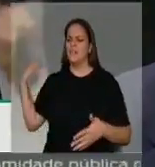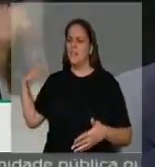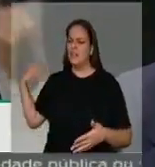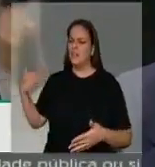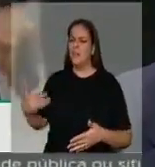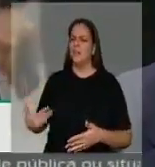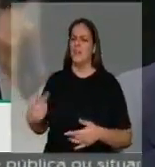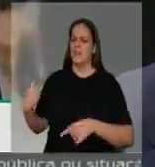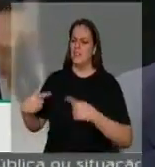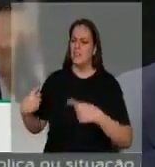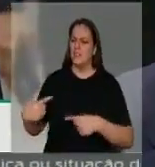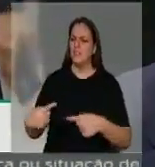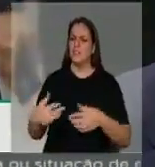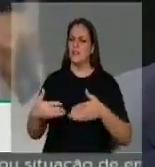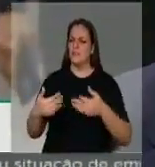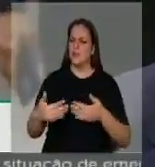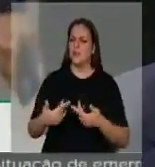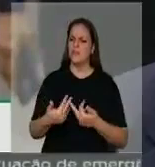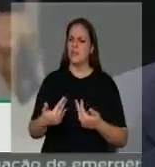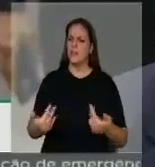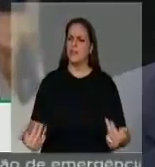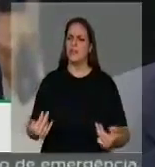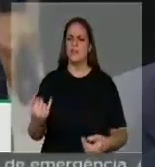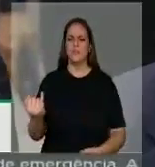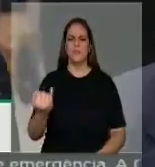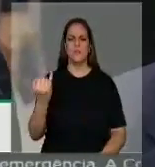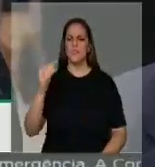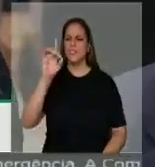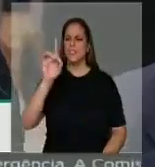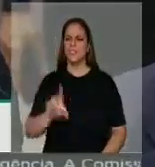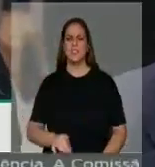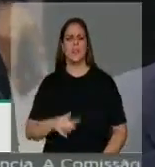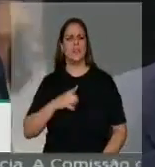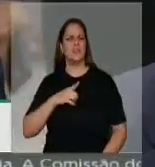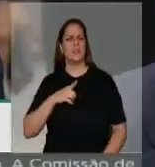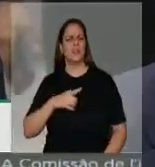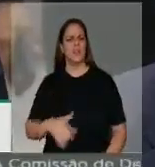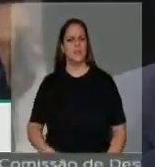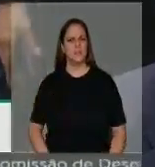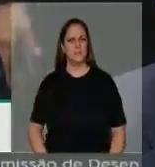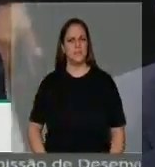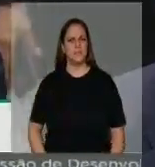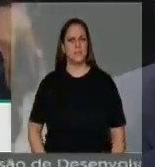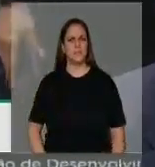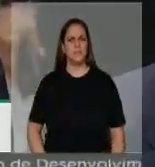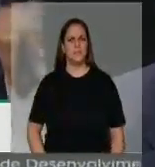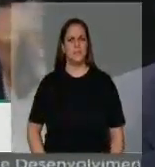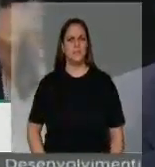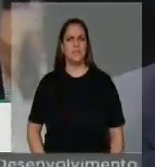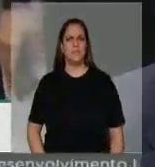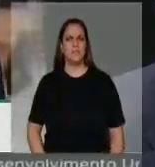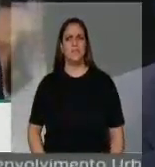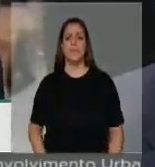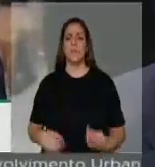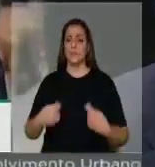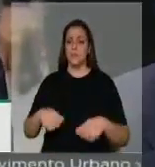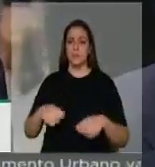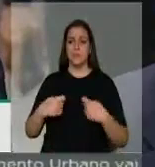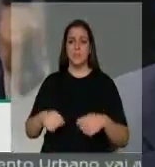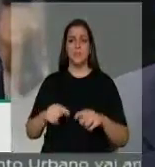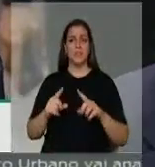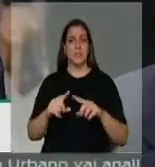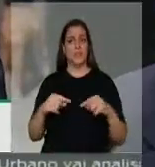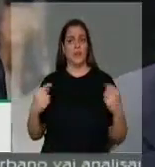algo que nós consideramos que é um direito regimental, que é a realização de reunião do Colégio de